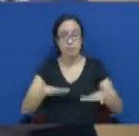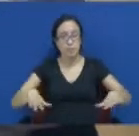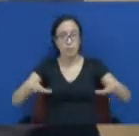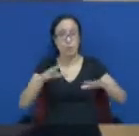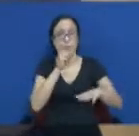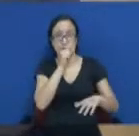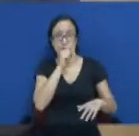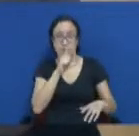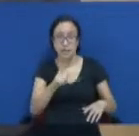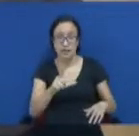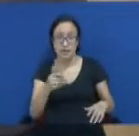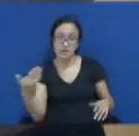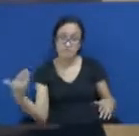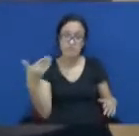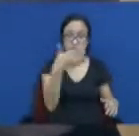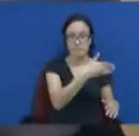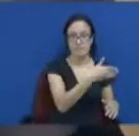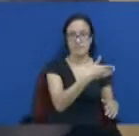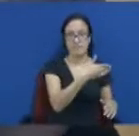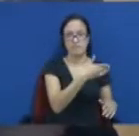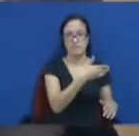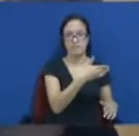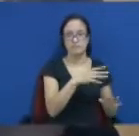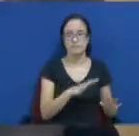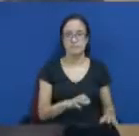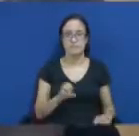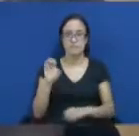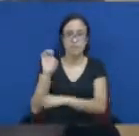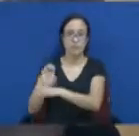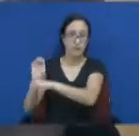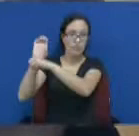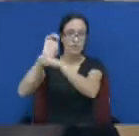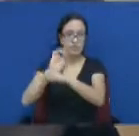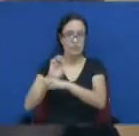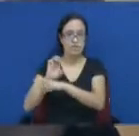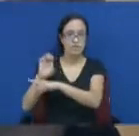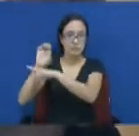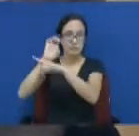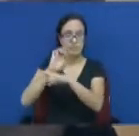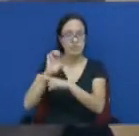Veja, o Estado de São Paulo tem 645 municípios,